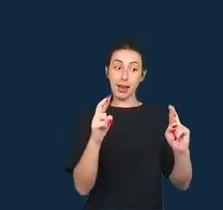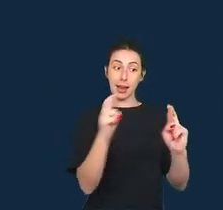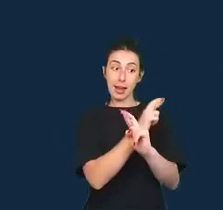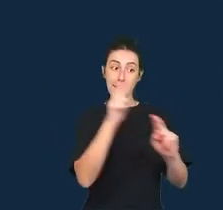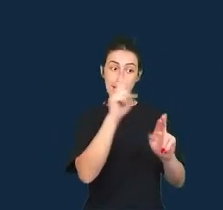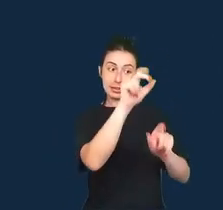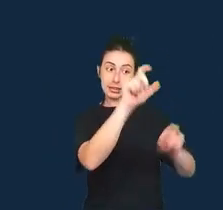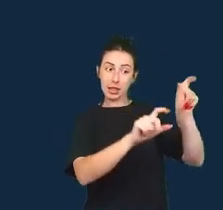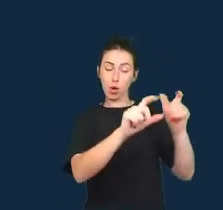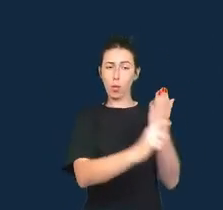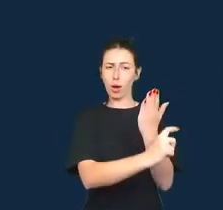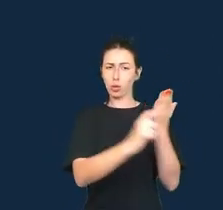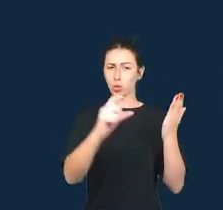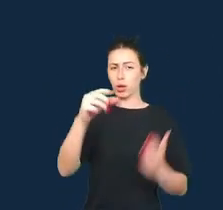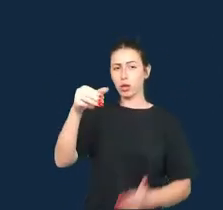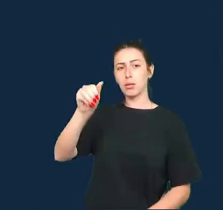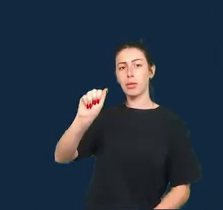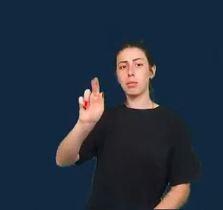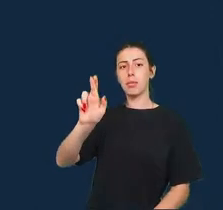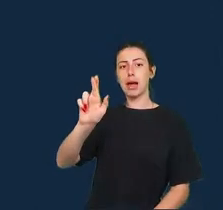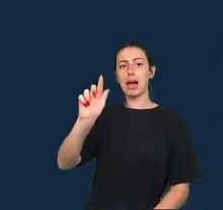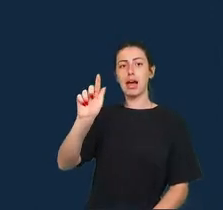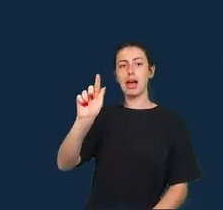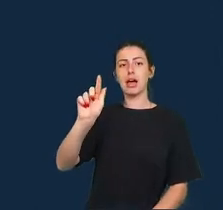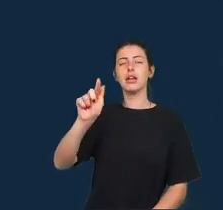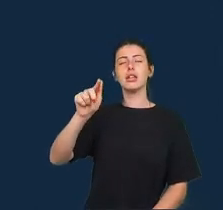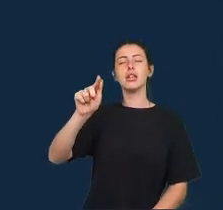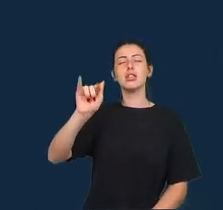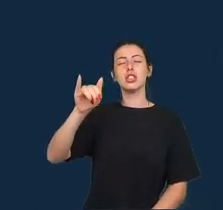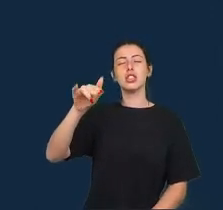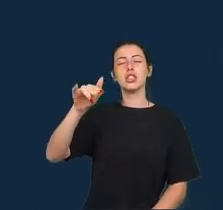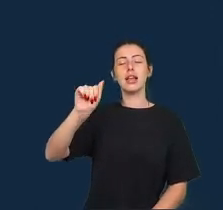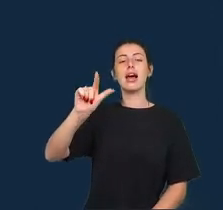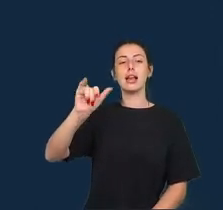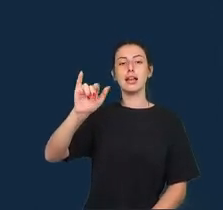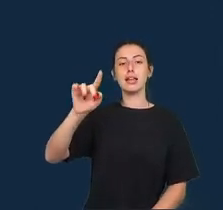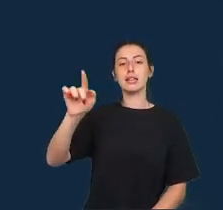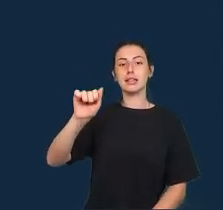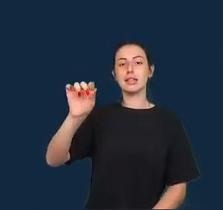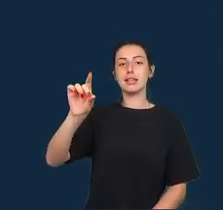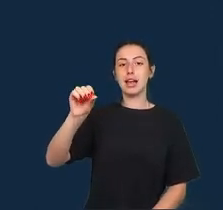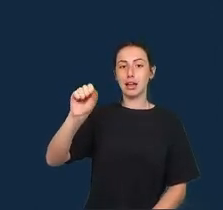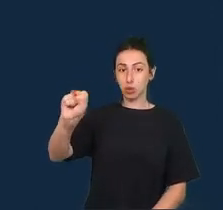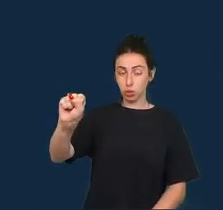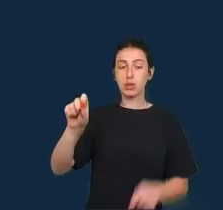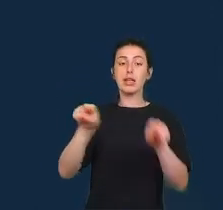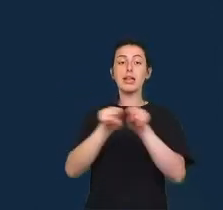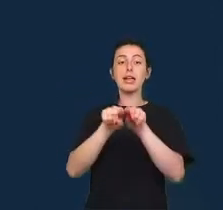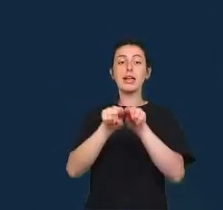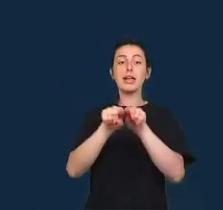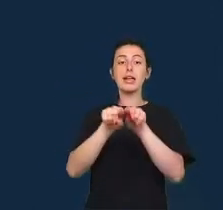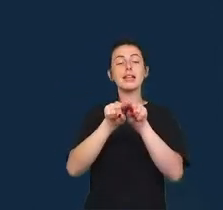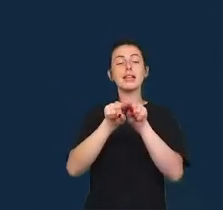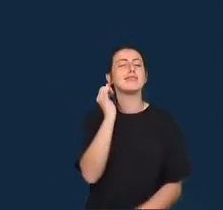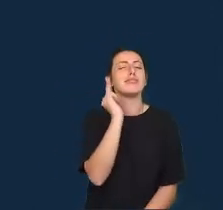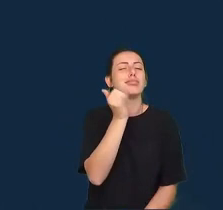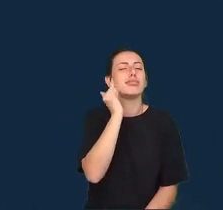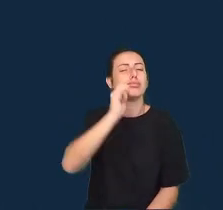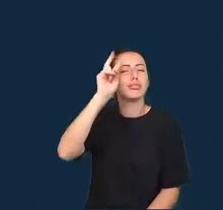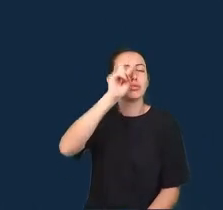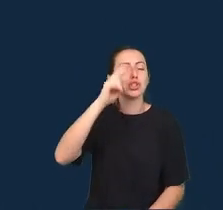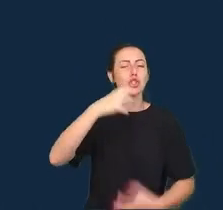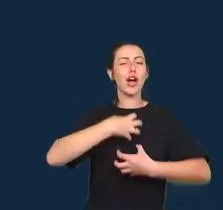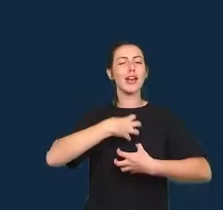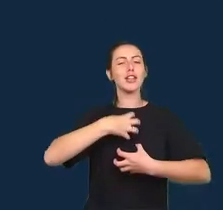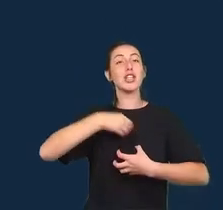cultiva formas reflexivas de contar histórias. E eu vou ilustrar cada um com exemplos e argumentos